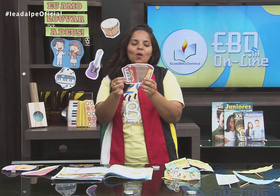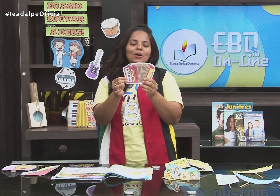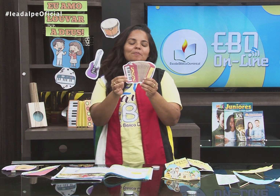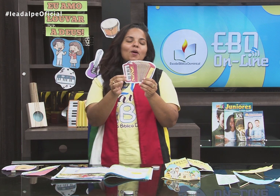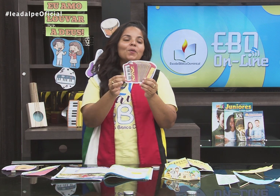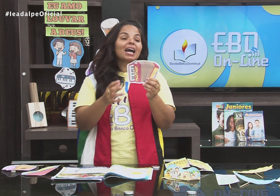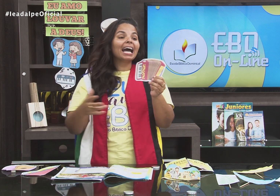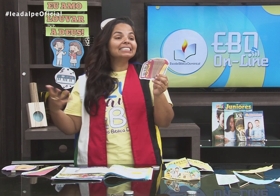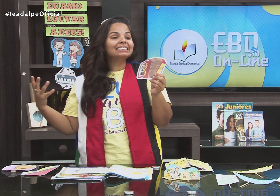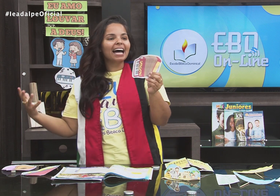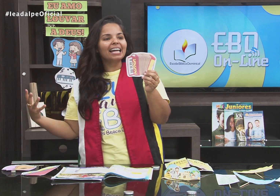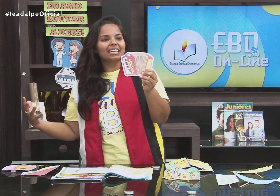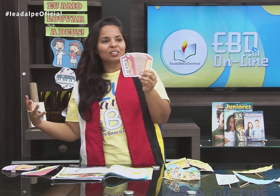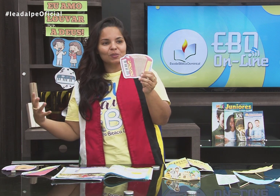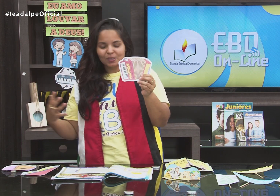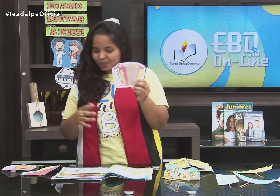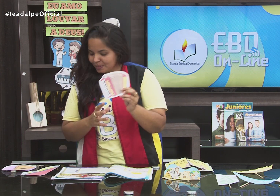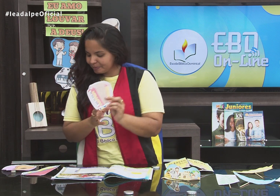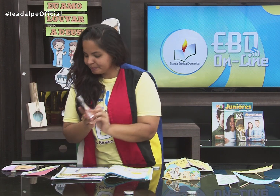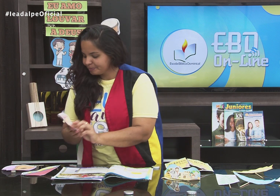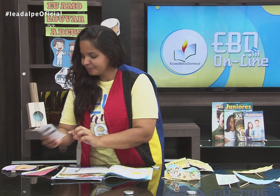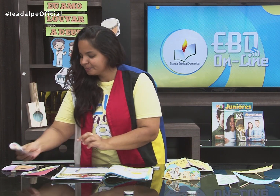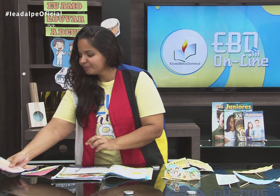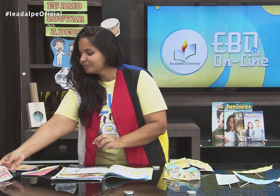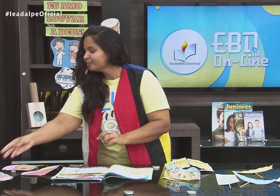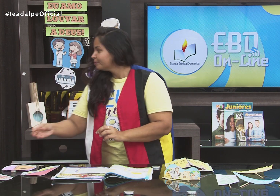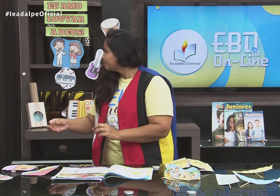Como é bom cantar hinos!